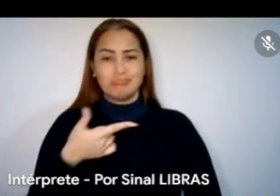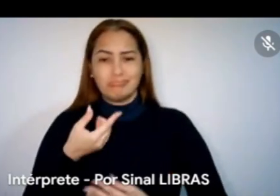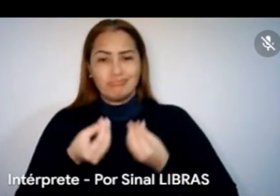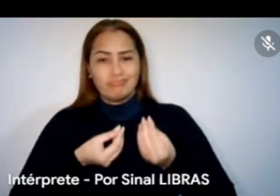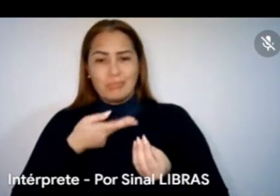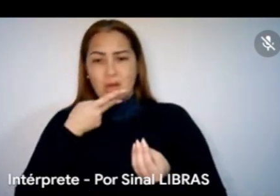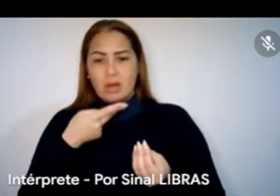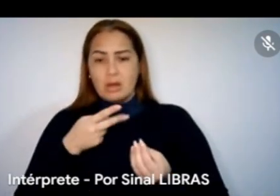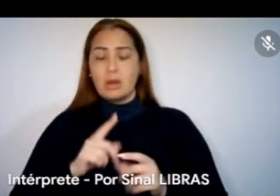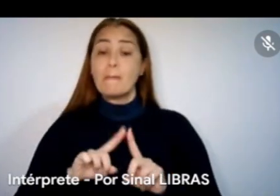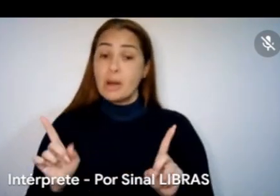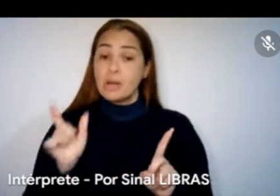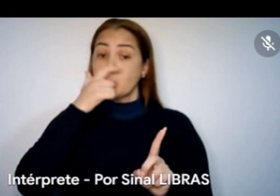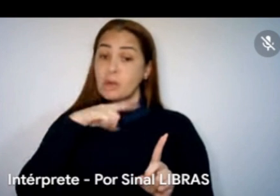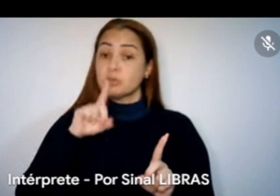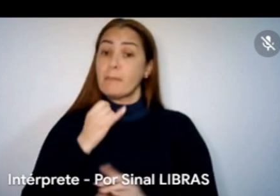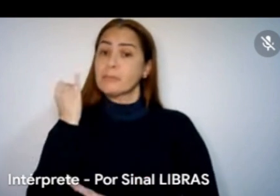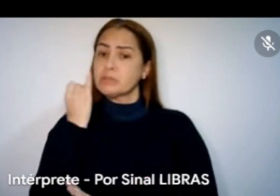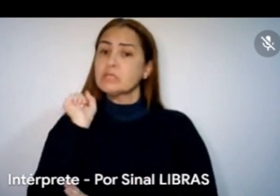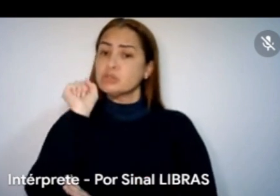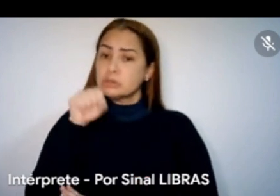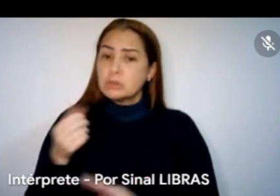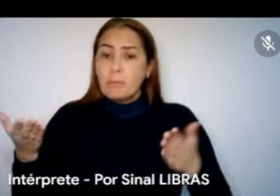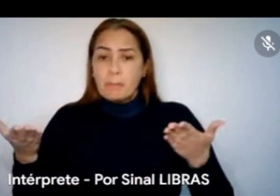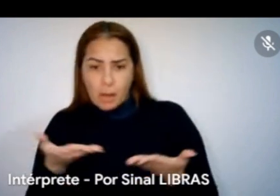mas eu acho que é importante que você traga para essa discussão